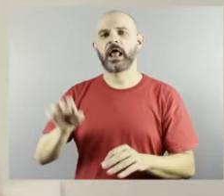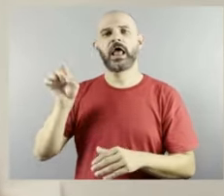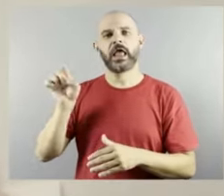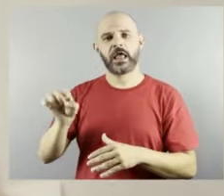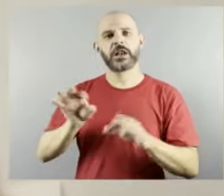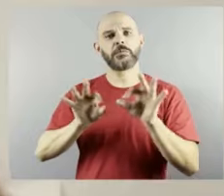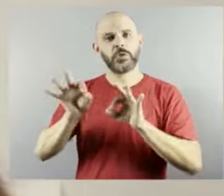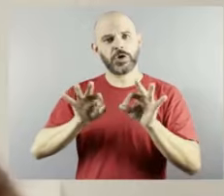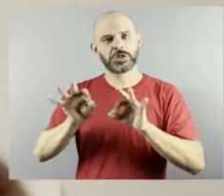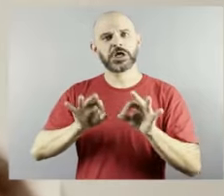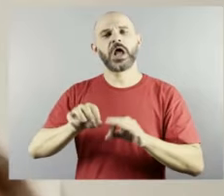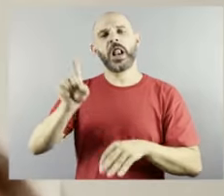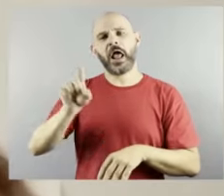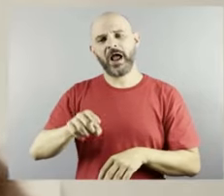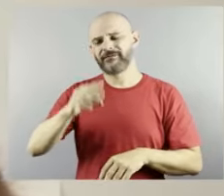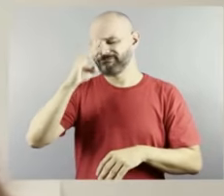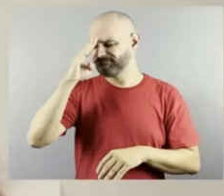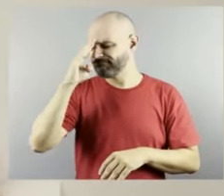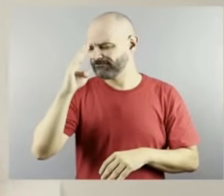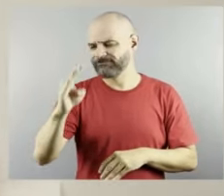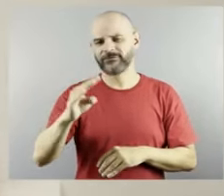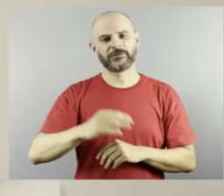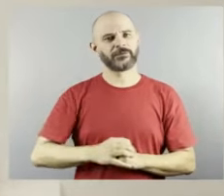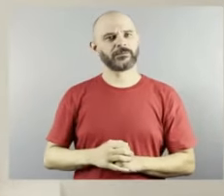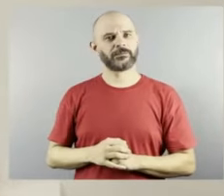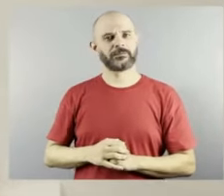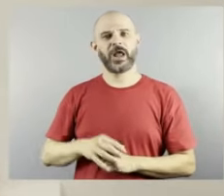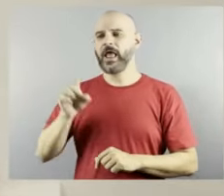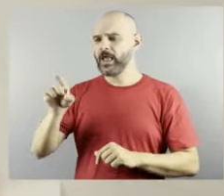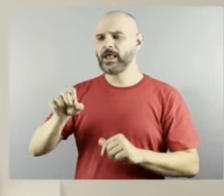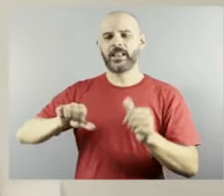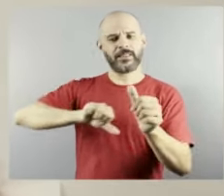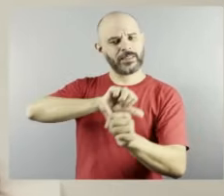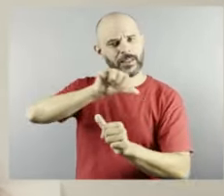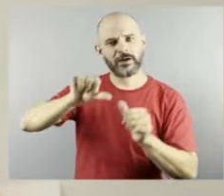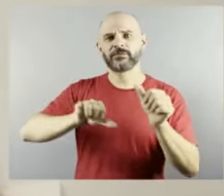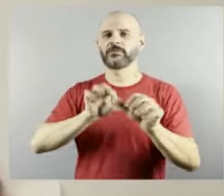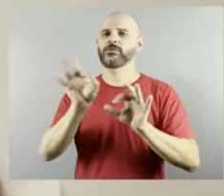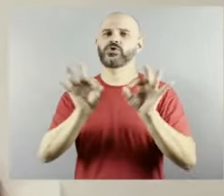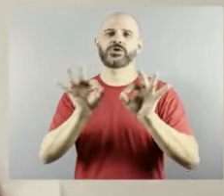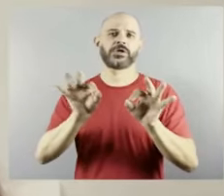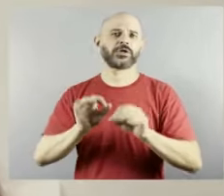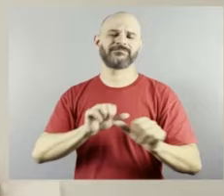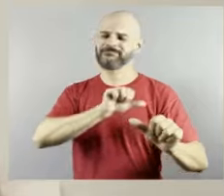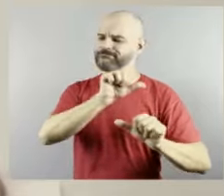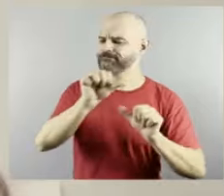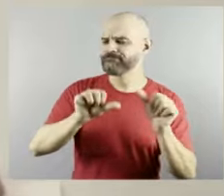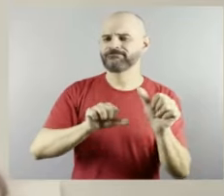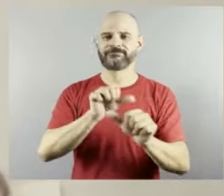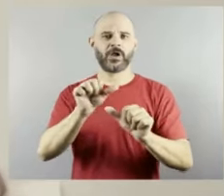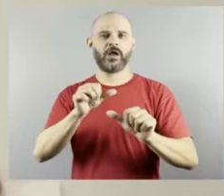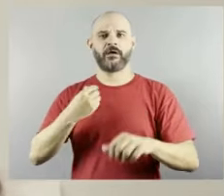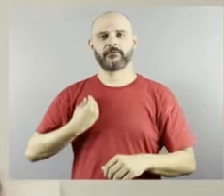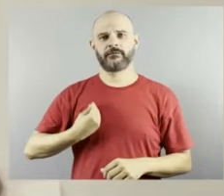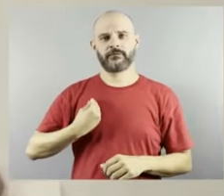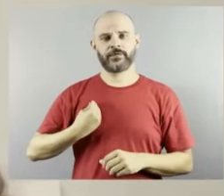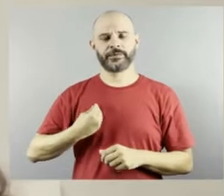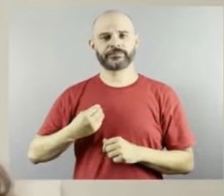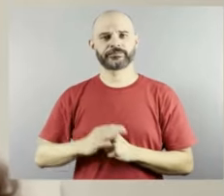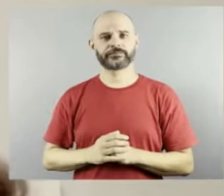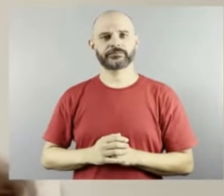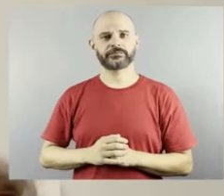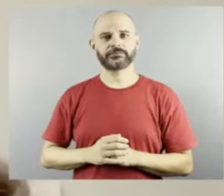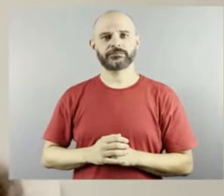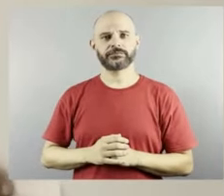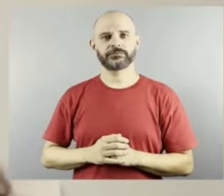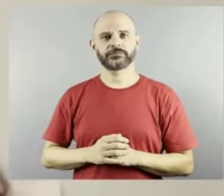que eles são transformadores e eu acho assim que muitos projetos são transformadores né não estou dizendo